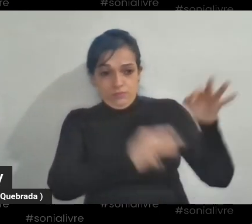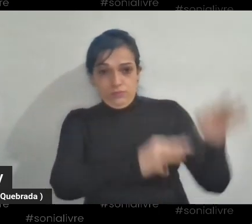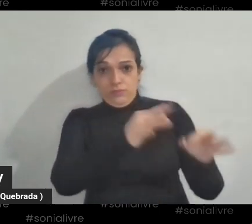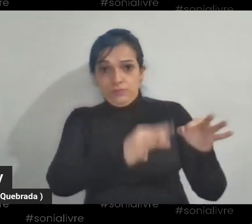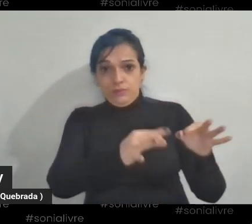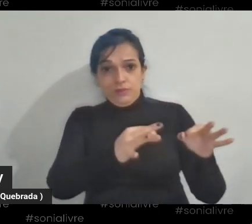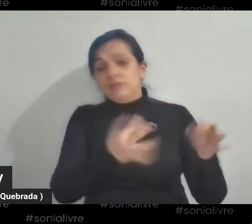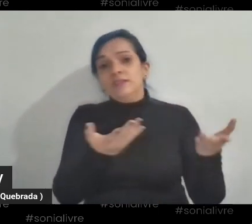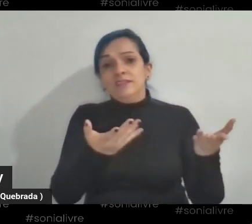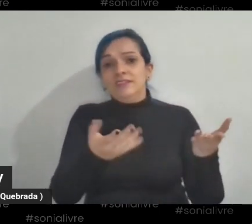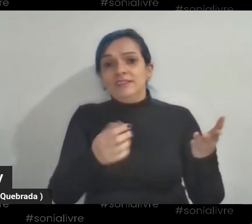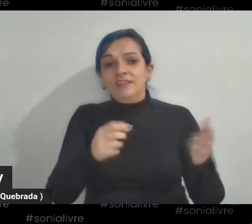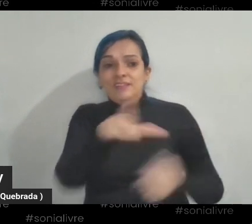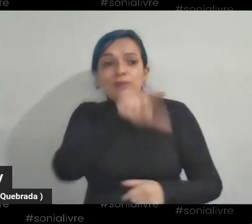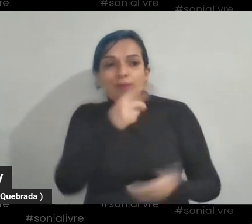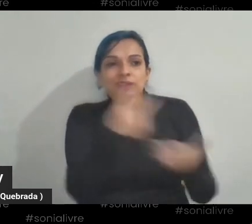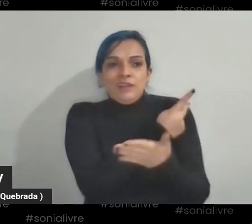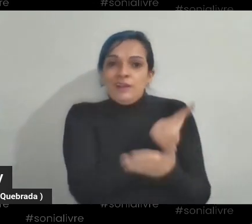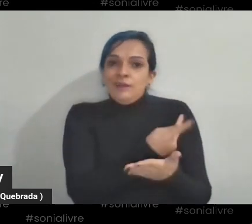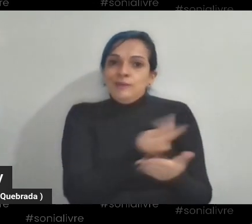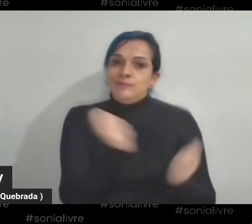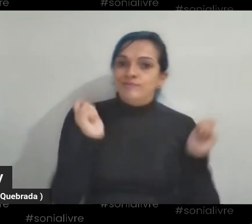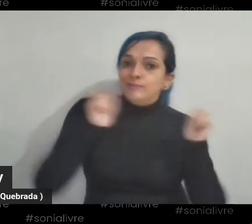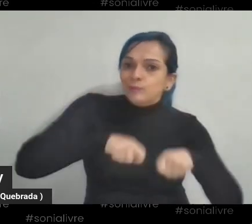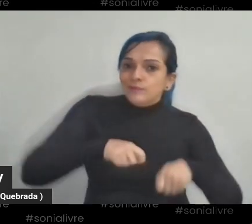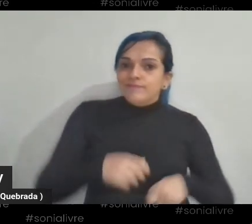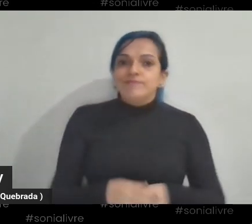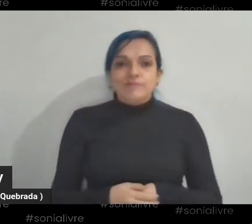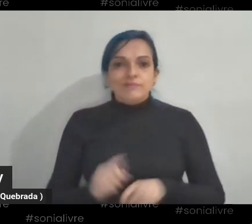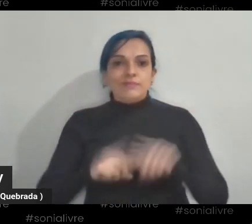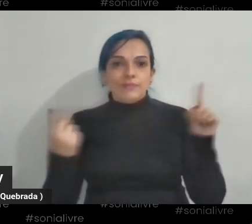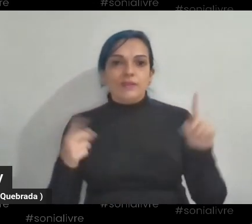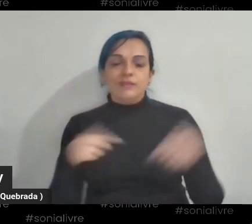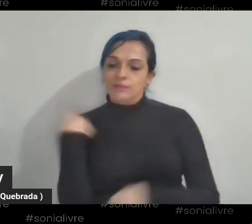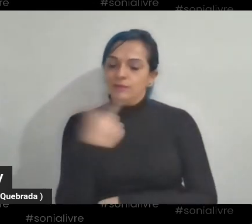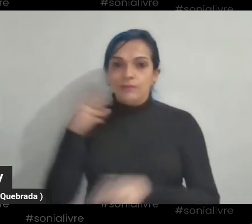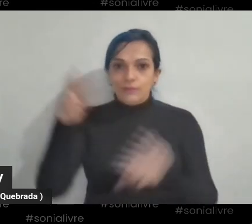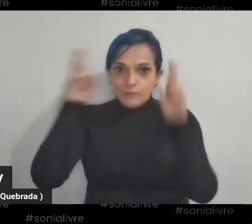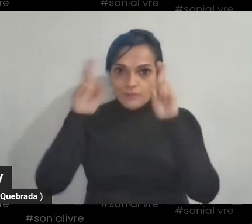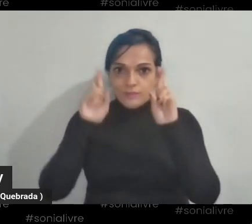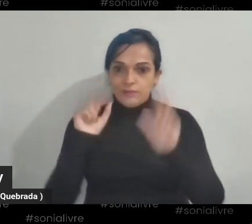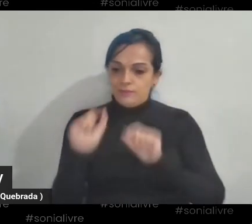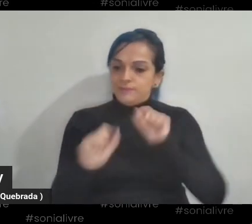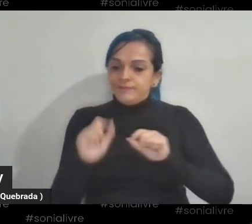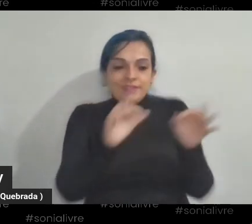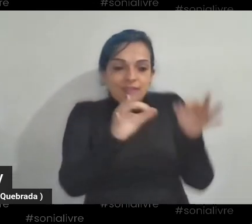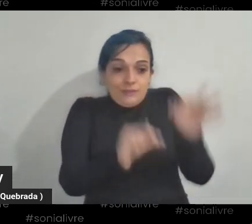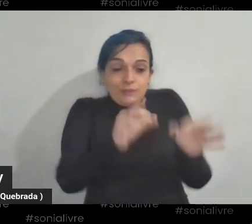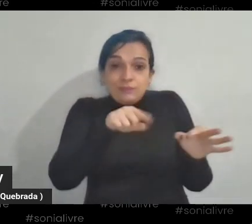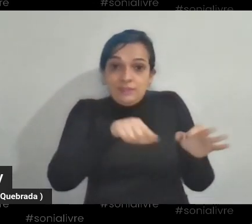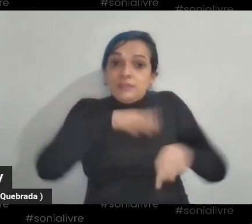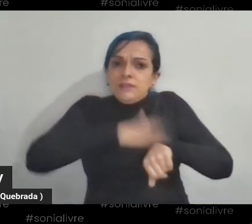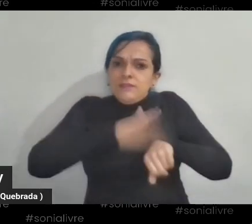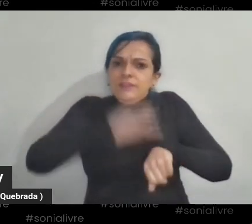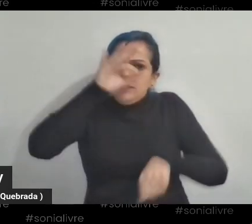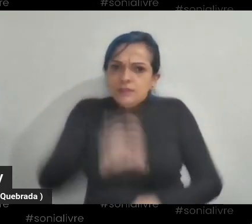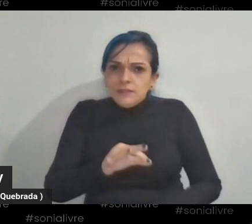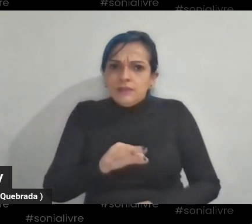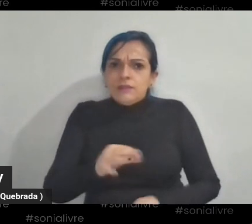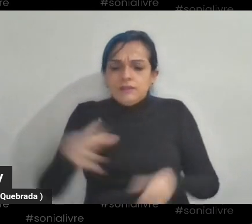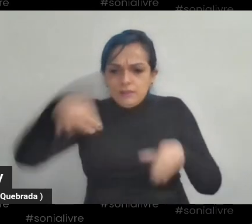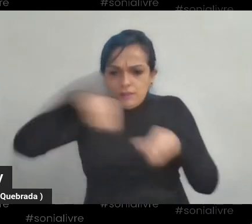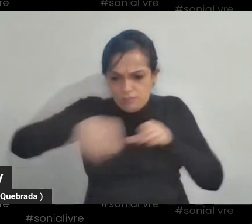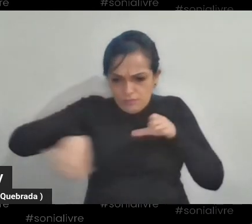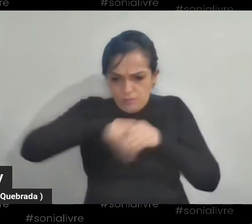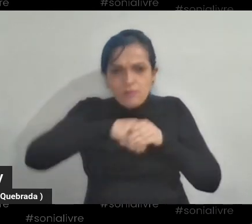errado é muito grande, né? Então hoje a nossa expectativa é que, de fato, a justiça seja feita dentro da própria justiça, né?